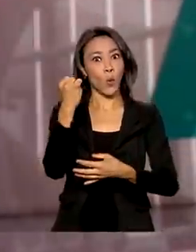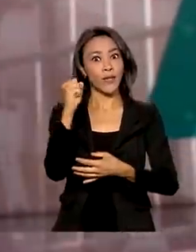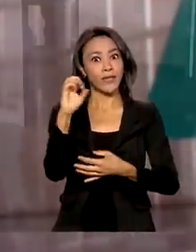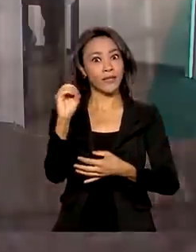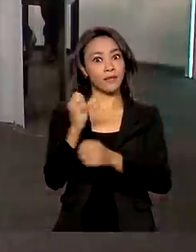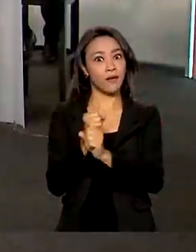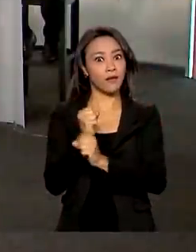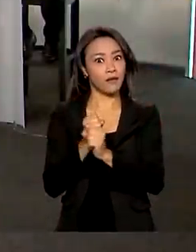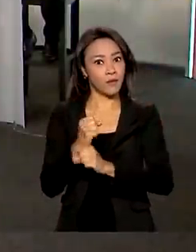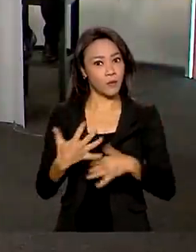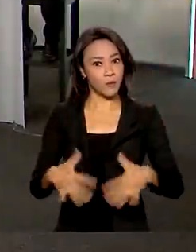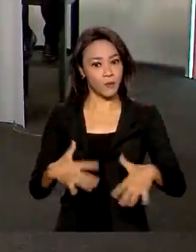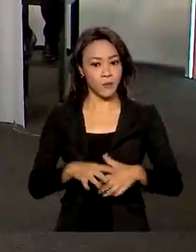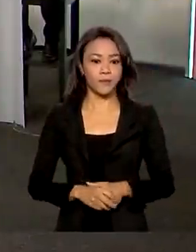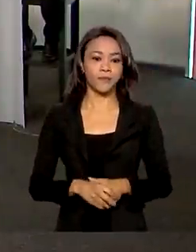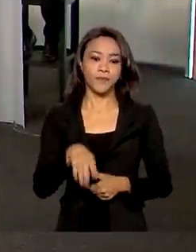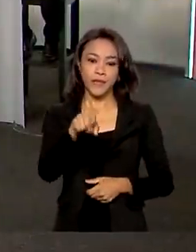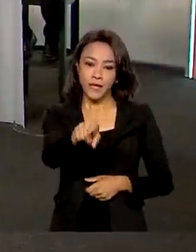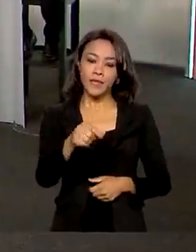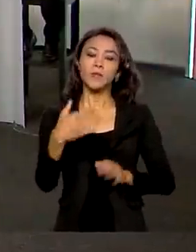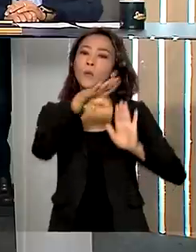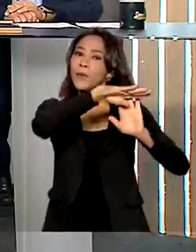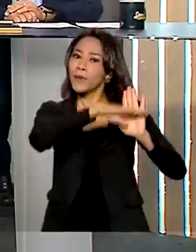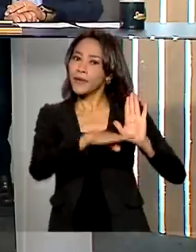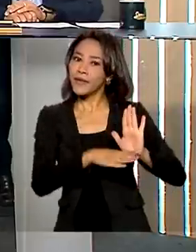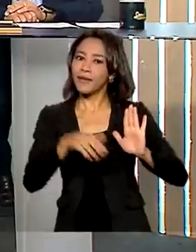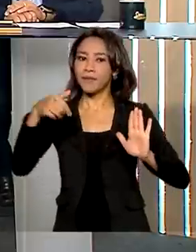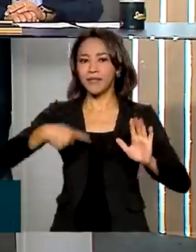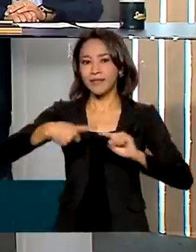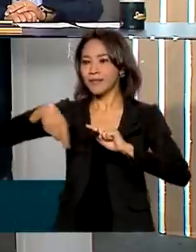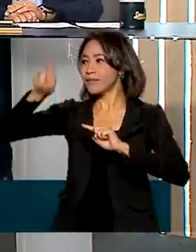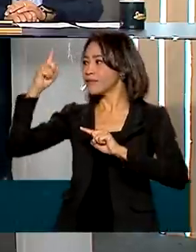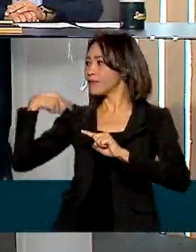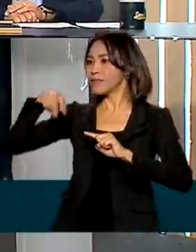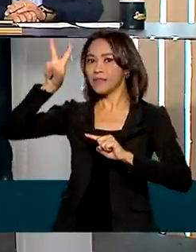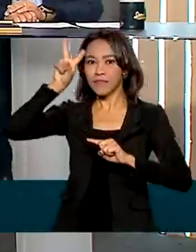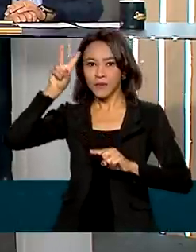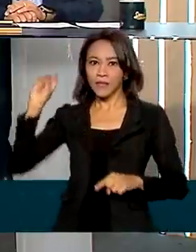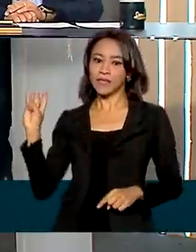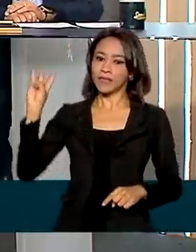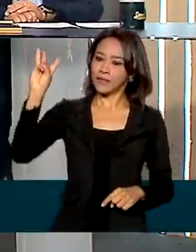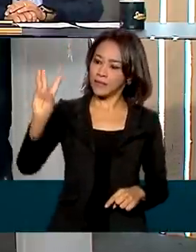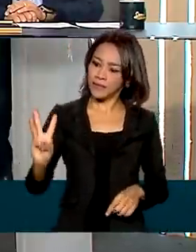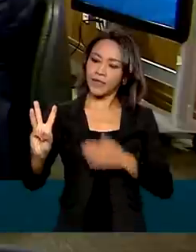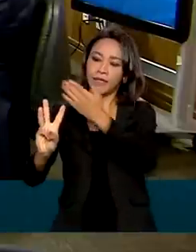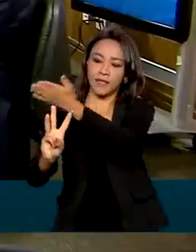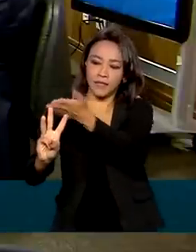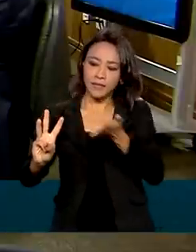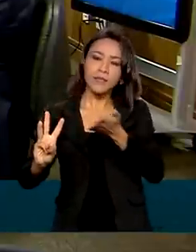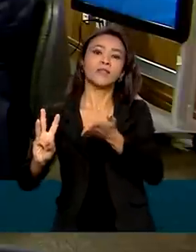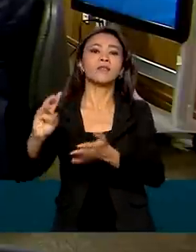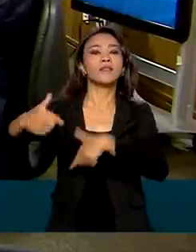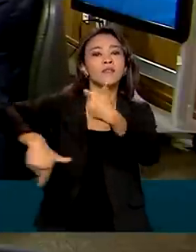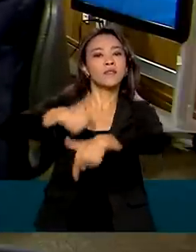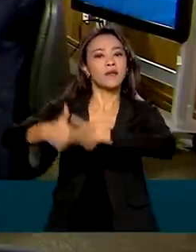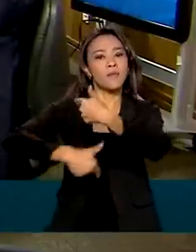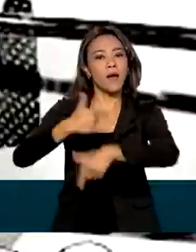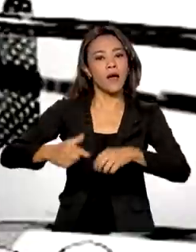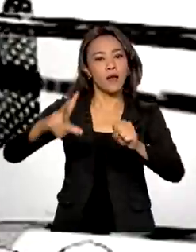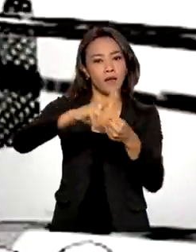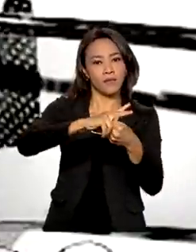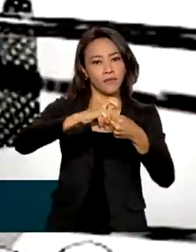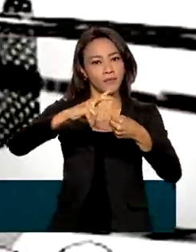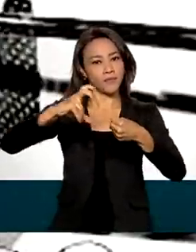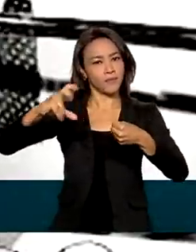ar. O Sem Censura recebeu nesta segunda-feira três integrantes de A Voz do Brasil, que é o programa de rádio